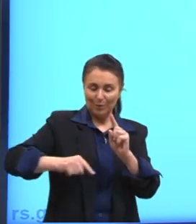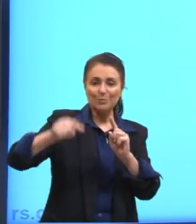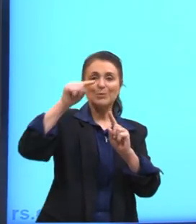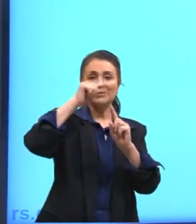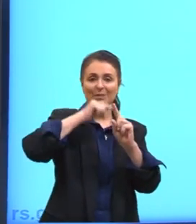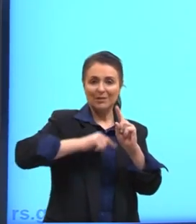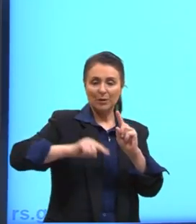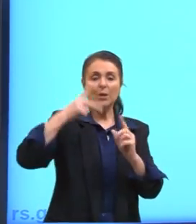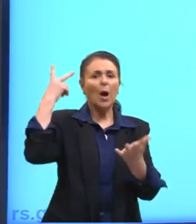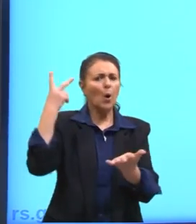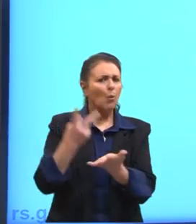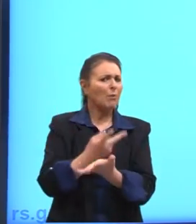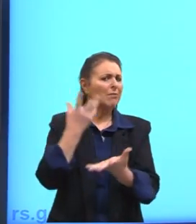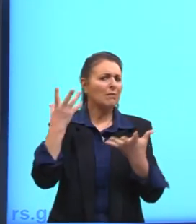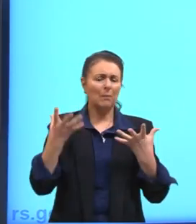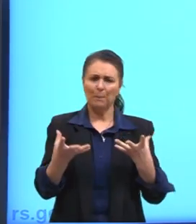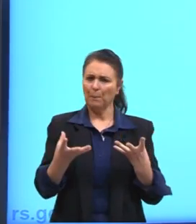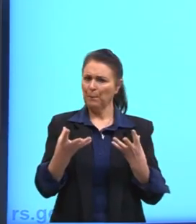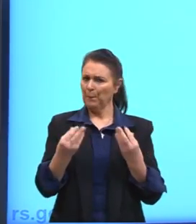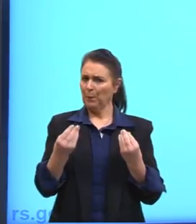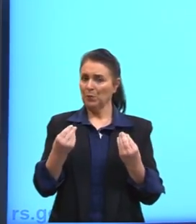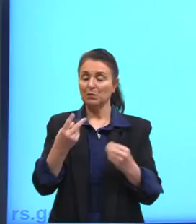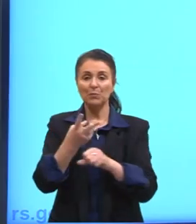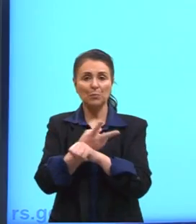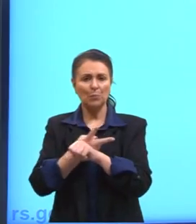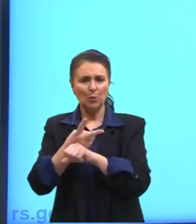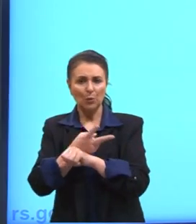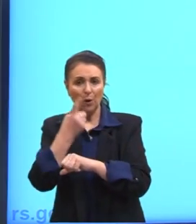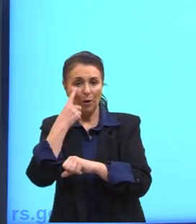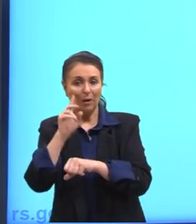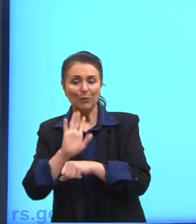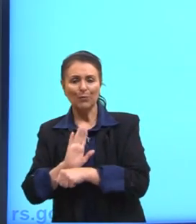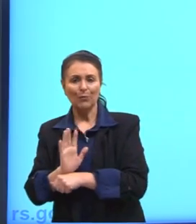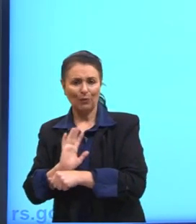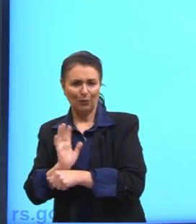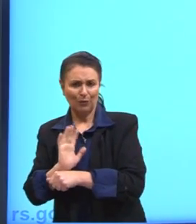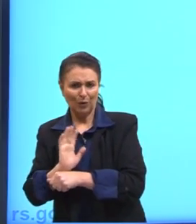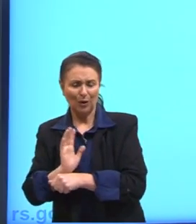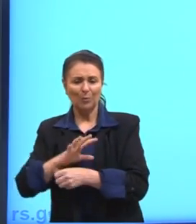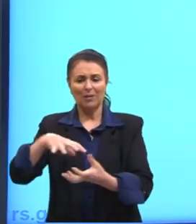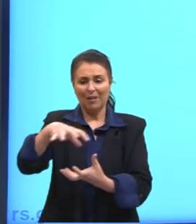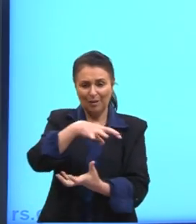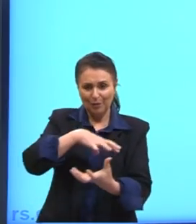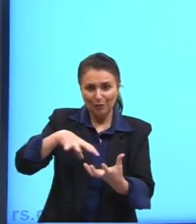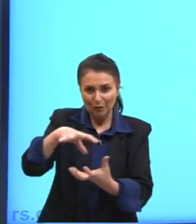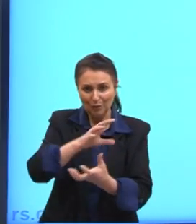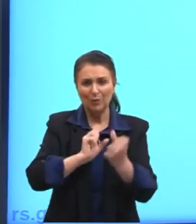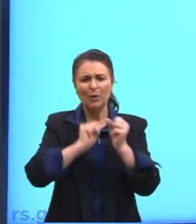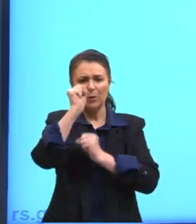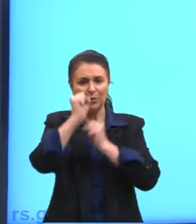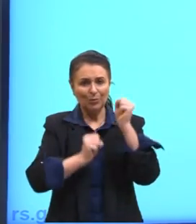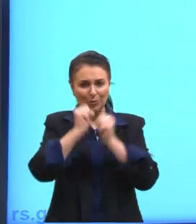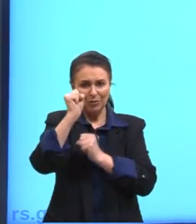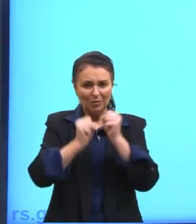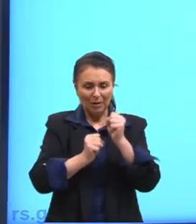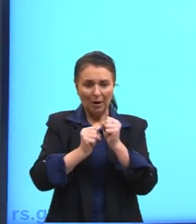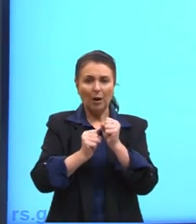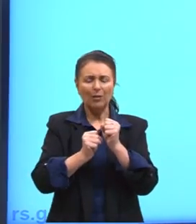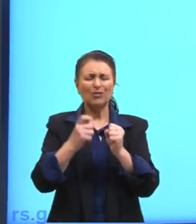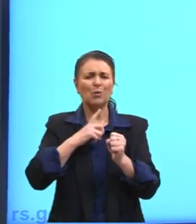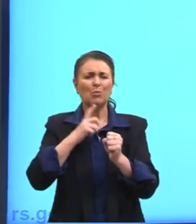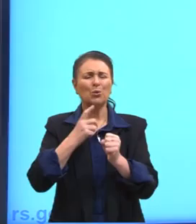E acontecia muito, assim, se vocês procurarem assistir filmes da Revolução Industrial dessa época, de sair muita